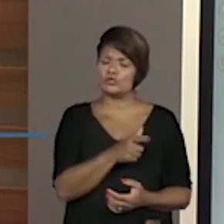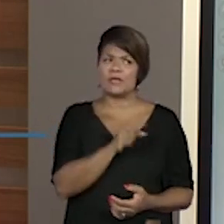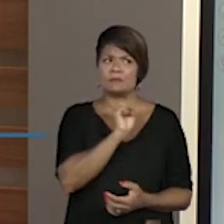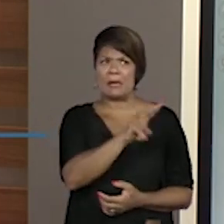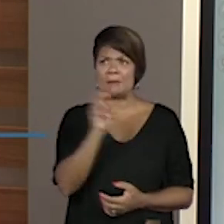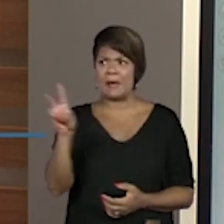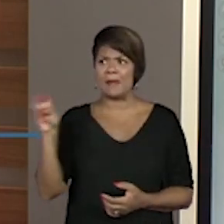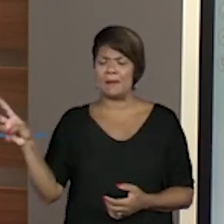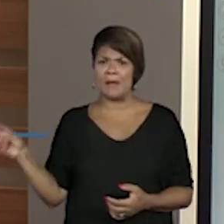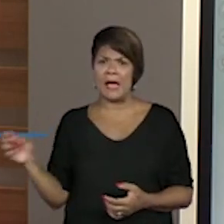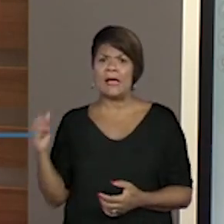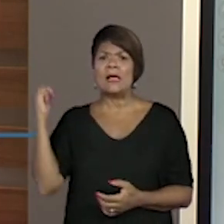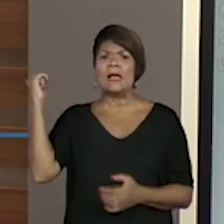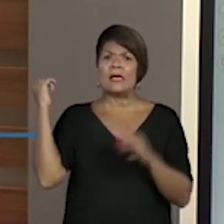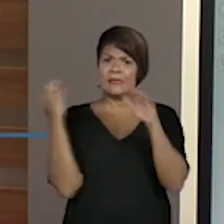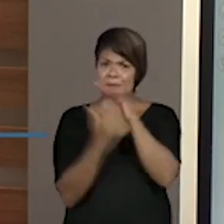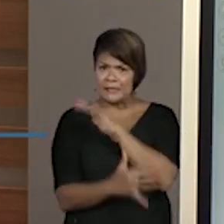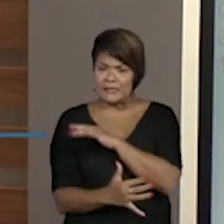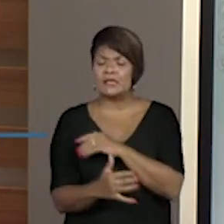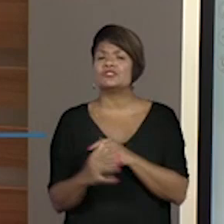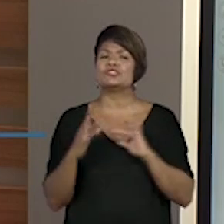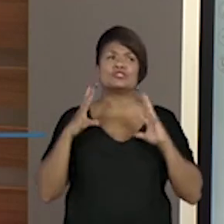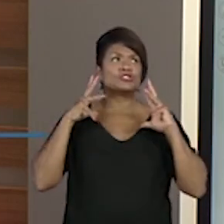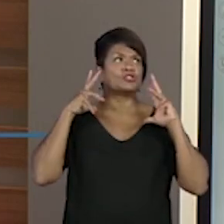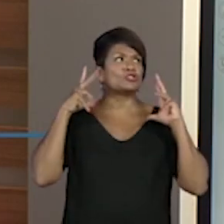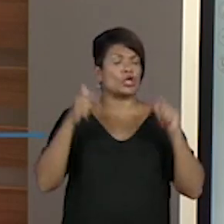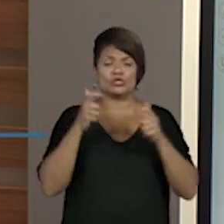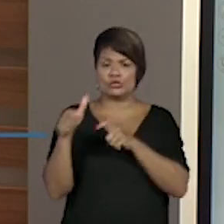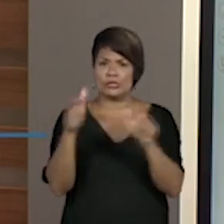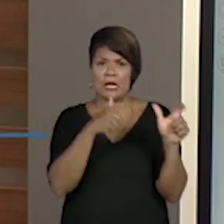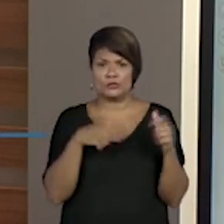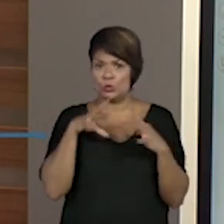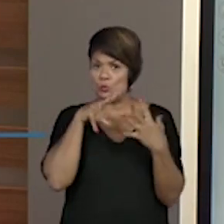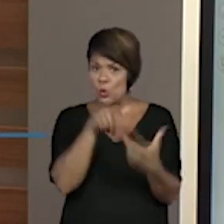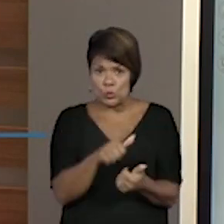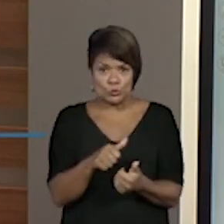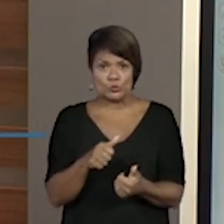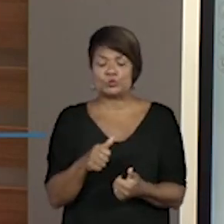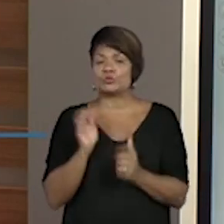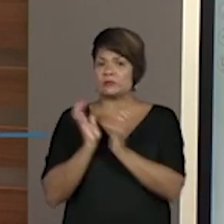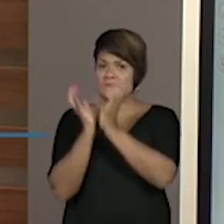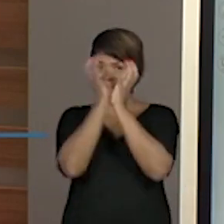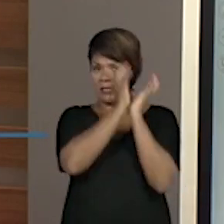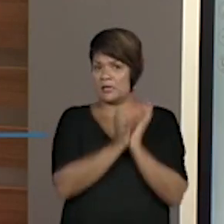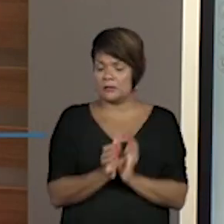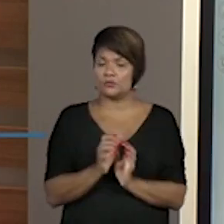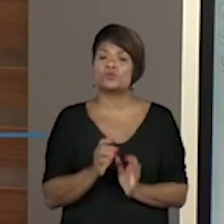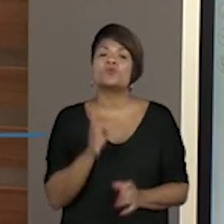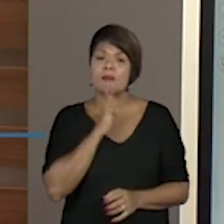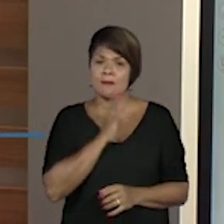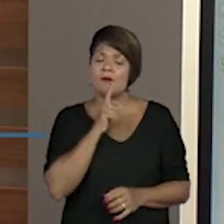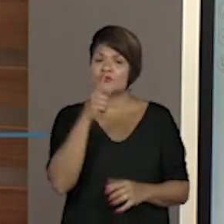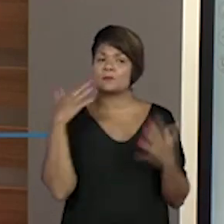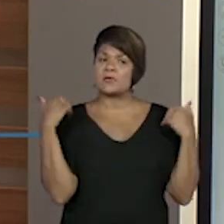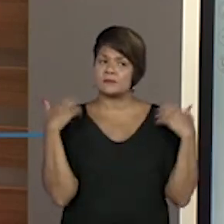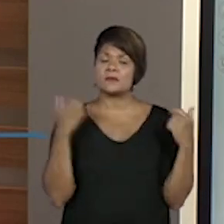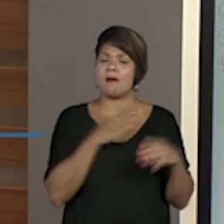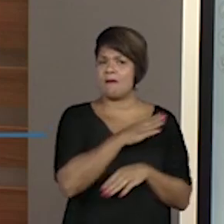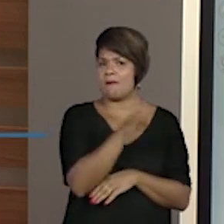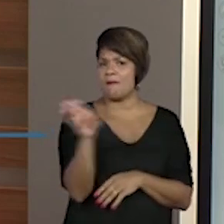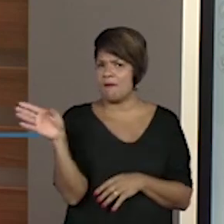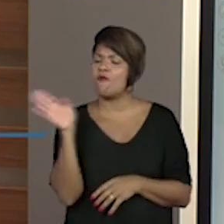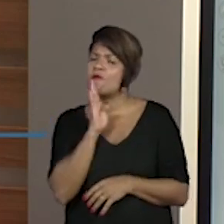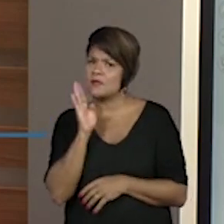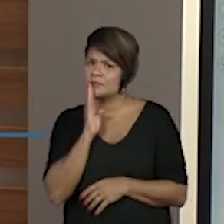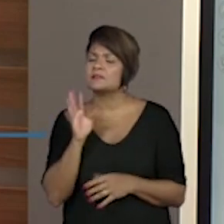lugar do mundo e de estados. Então, eu acho que é super bacana ir conhecendo esses lugares. Até para você